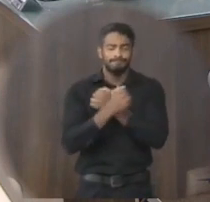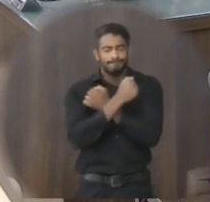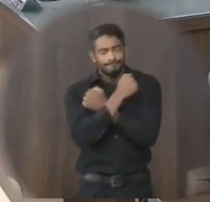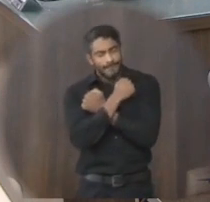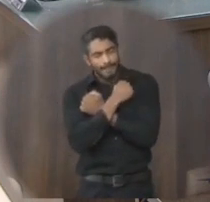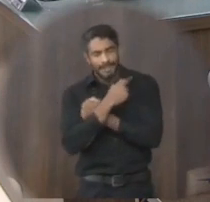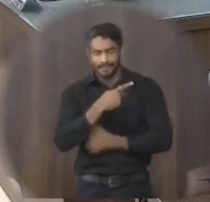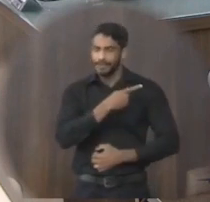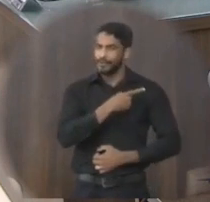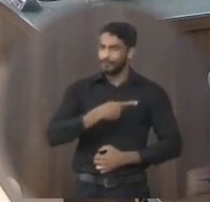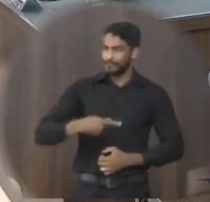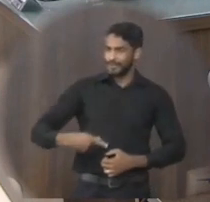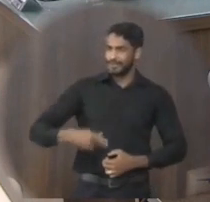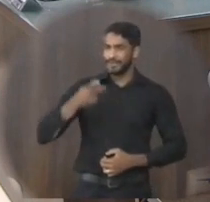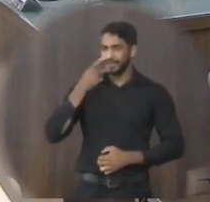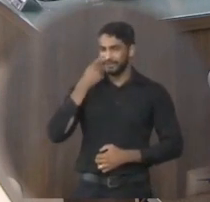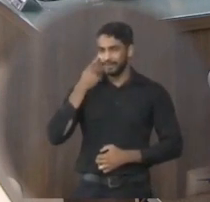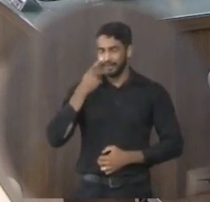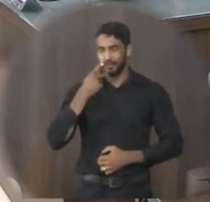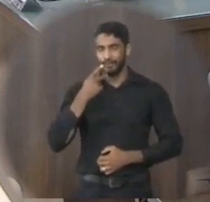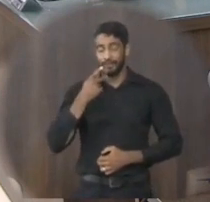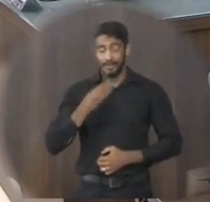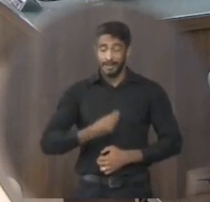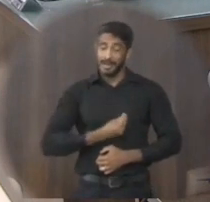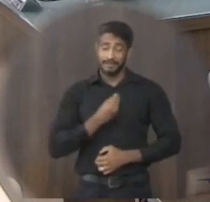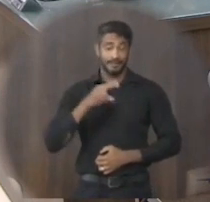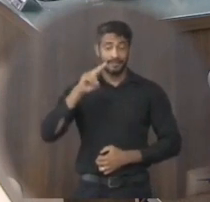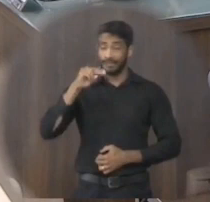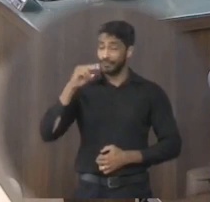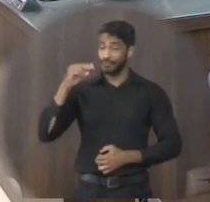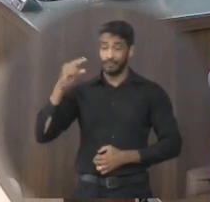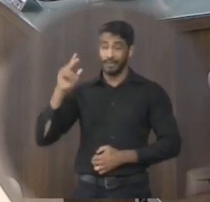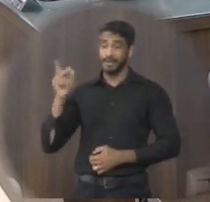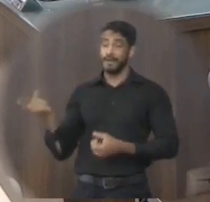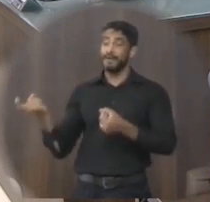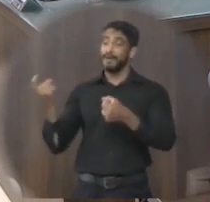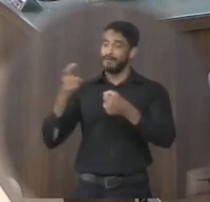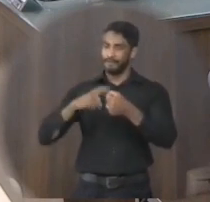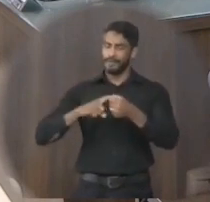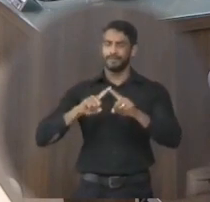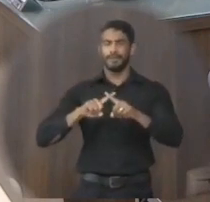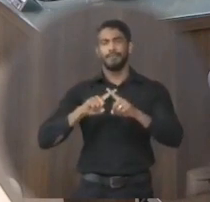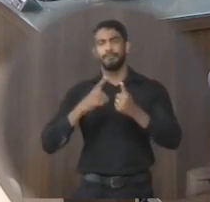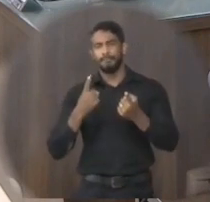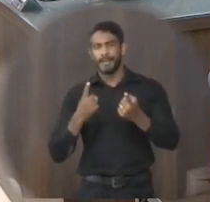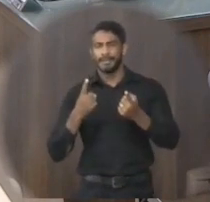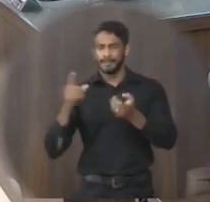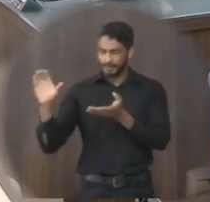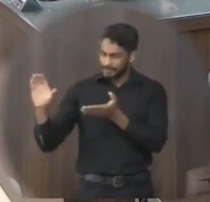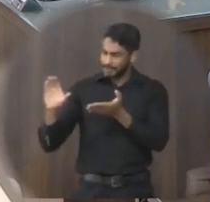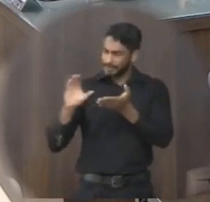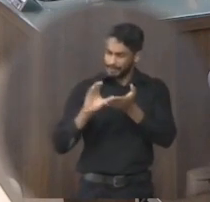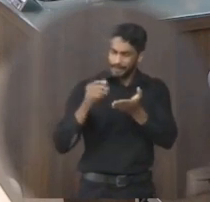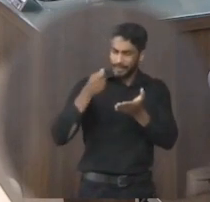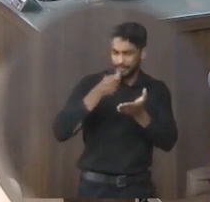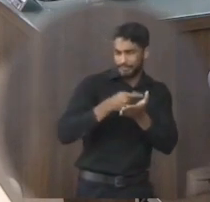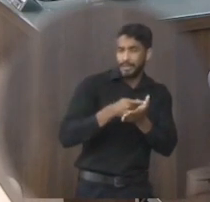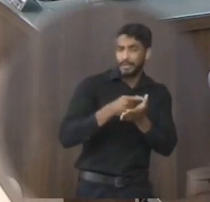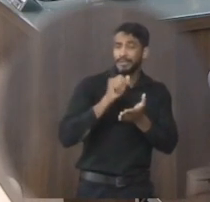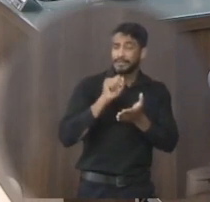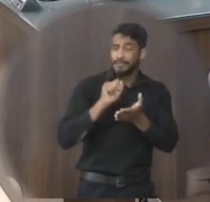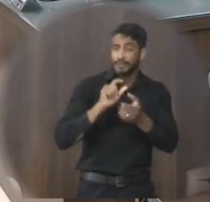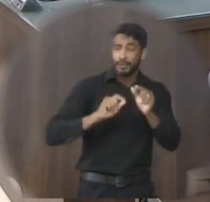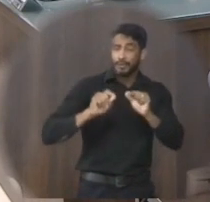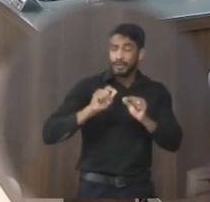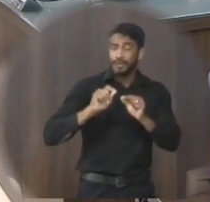como o presidente disse, a vida anterior nunca mais voltará, mas que essas indenizações aí sirvam pelo menos para